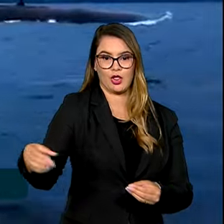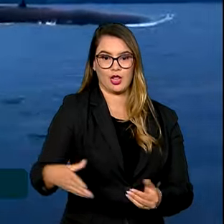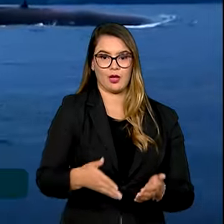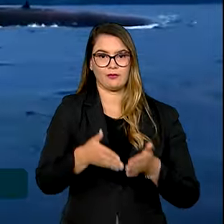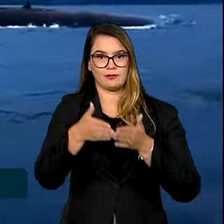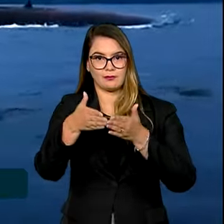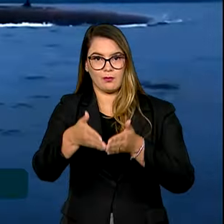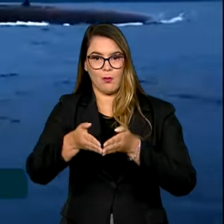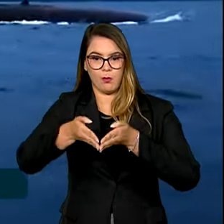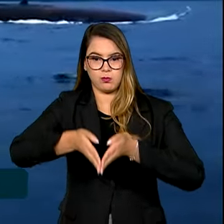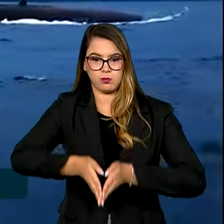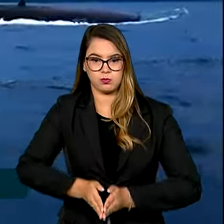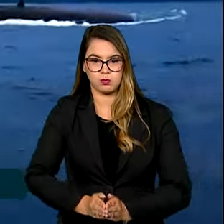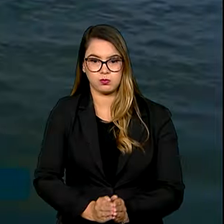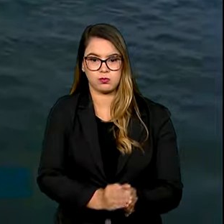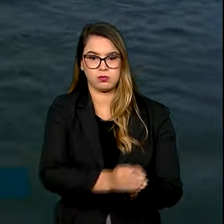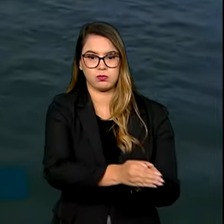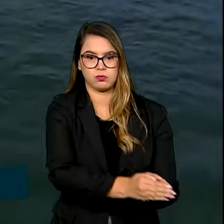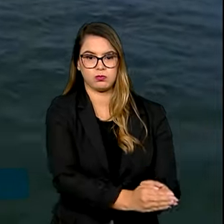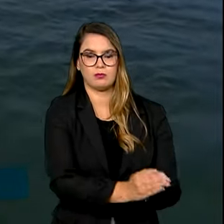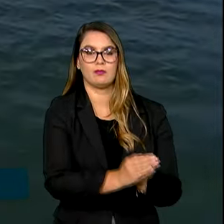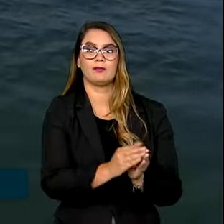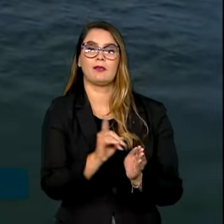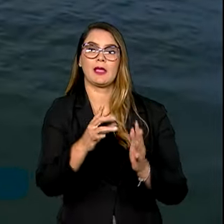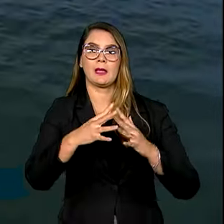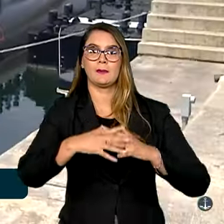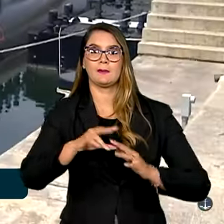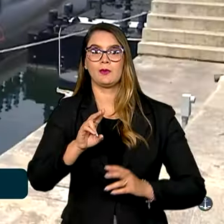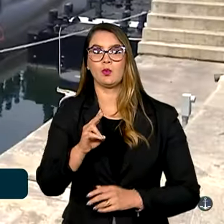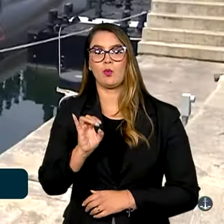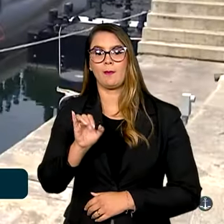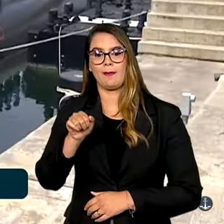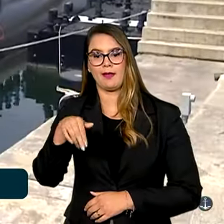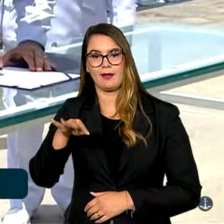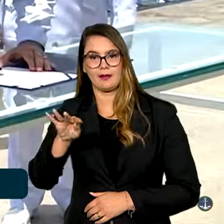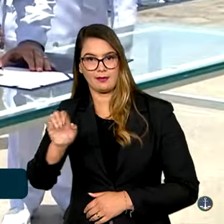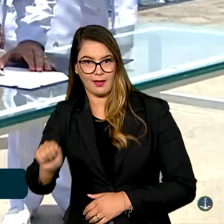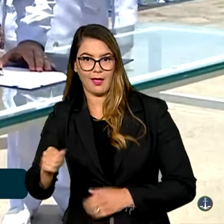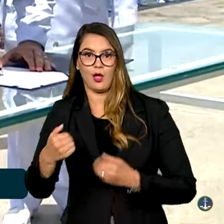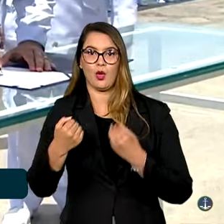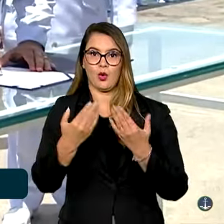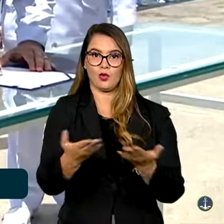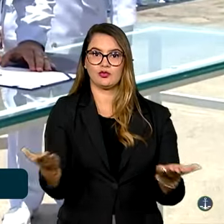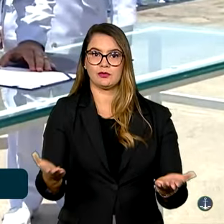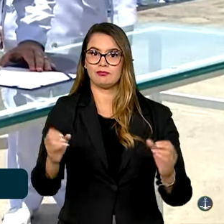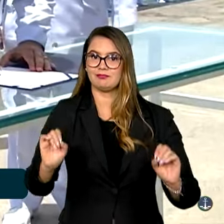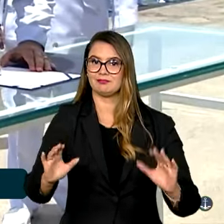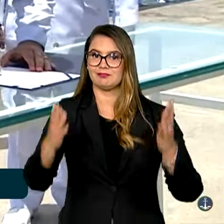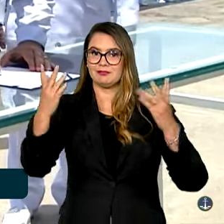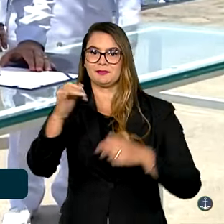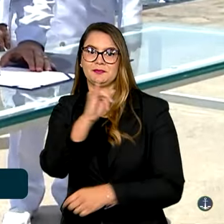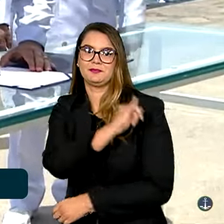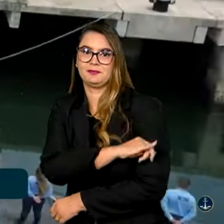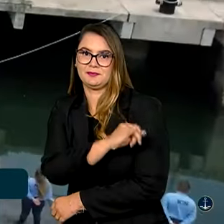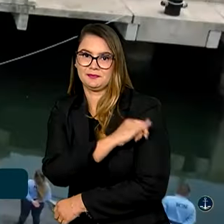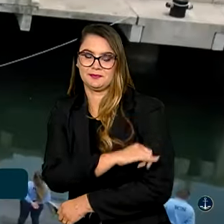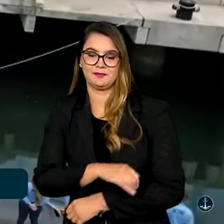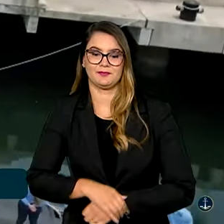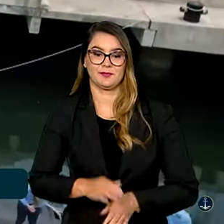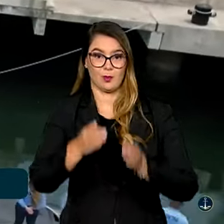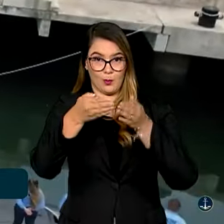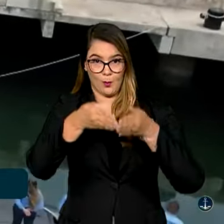embarcação da marinha é o submarino híbrido Humaitá, entregue hoje em uma cerimônia no Rio de Janeiro. O